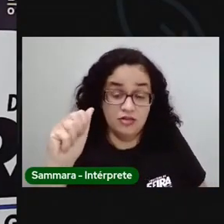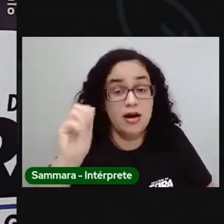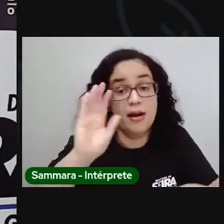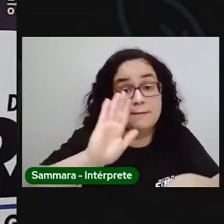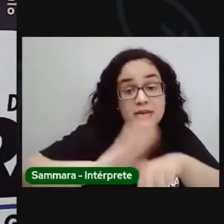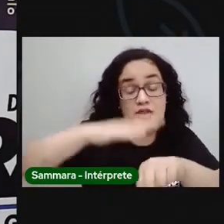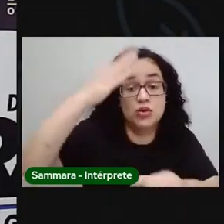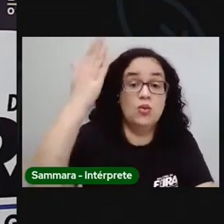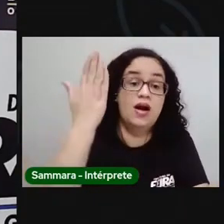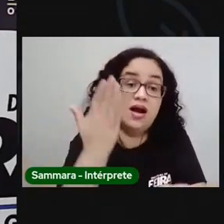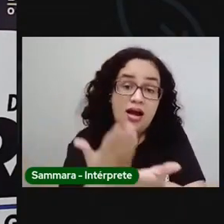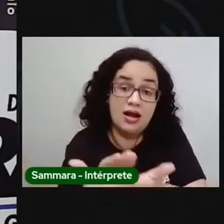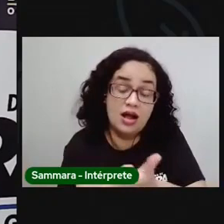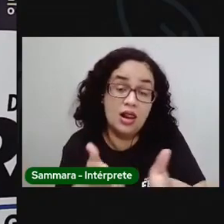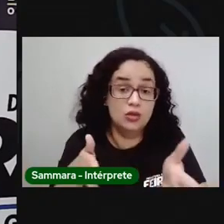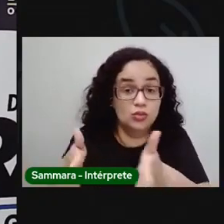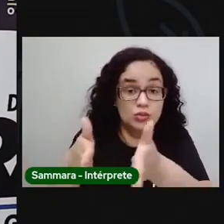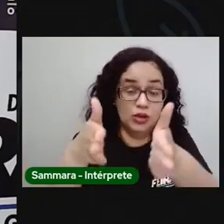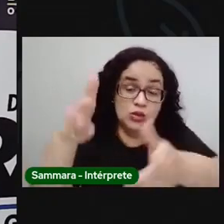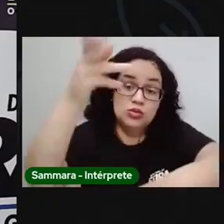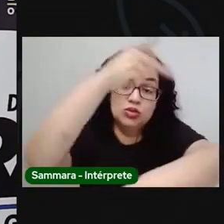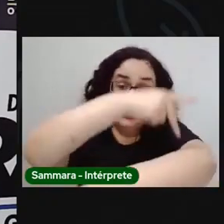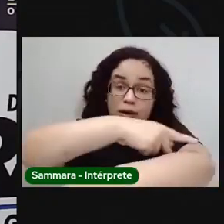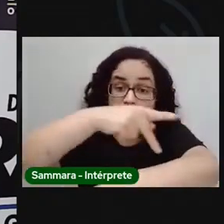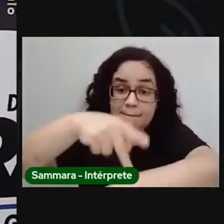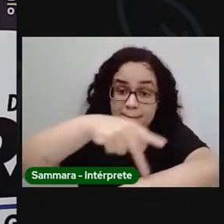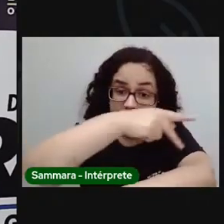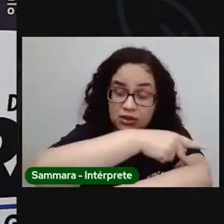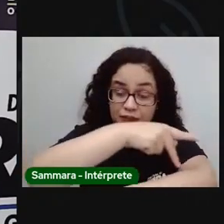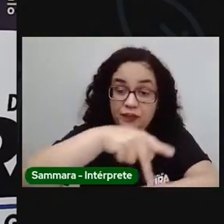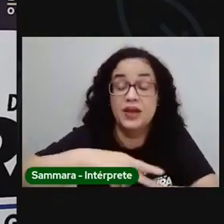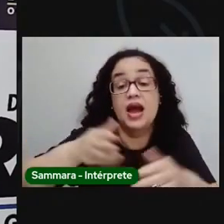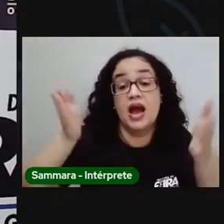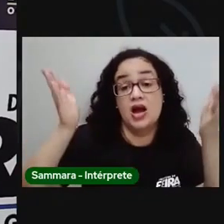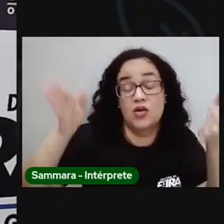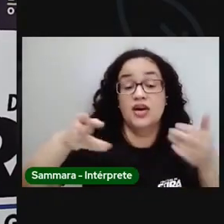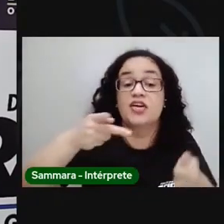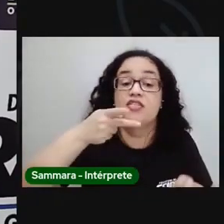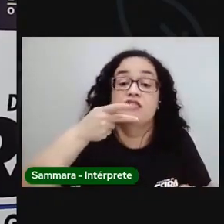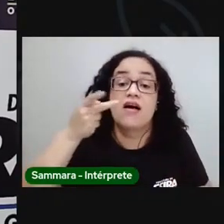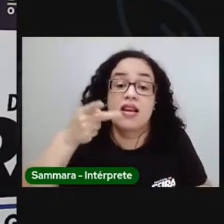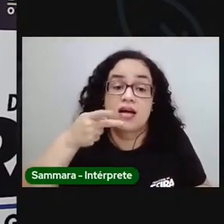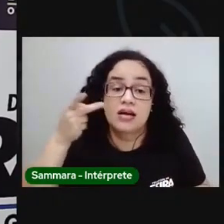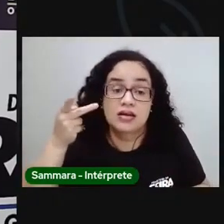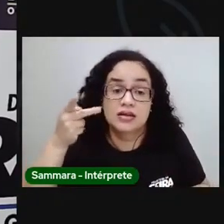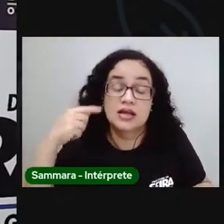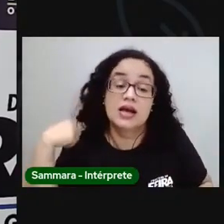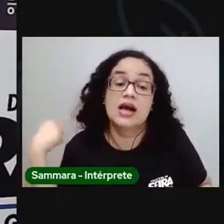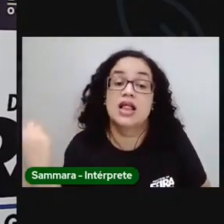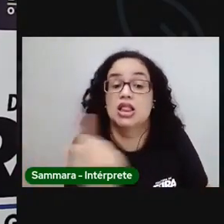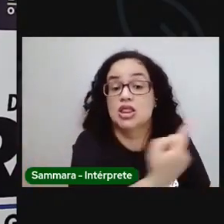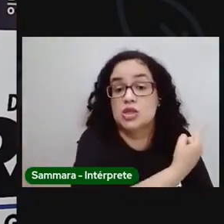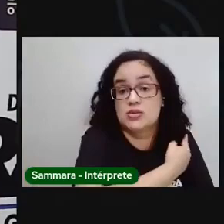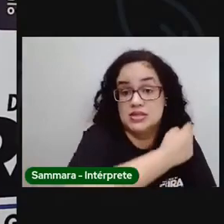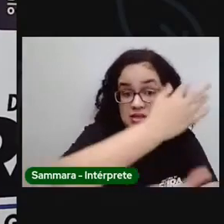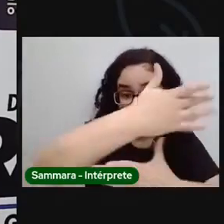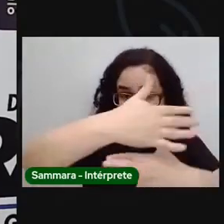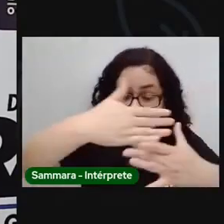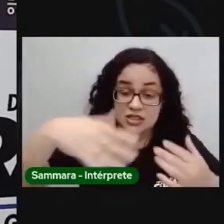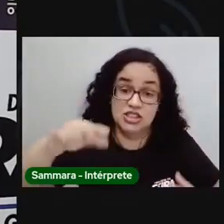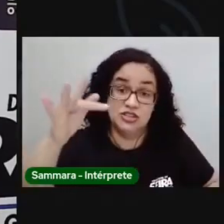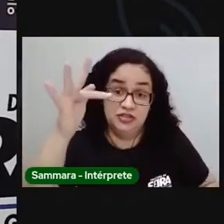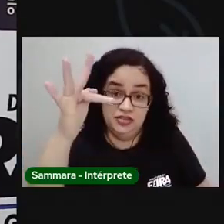aula do nosso percurso pedagógico. Agora a gente vai falar um pouquinho sobre a nossa cidade, Feira de